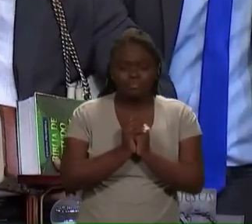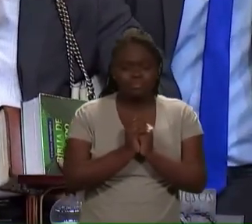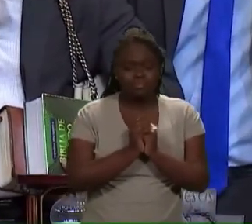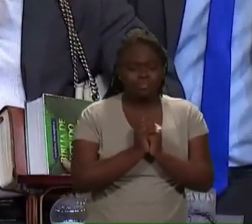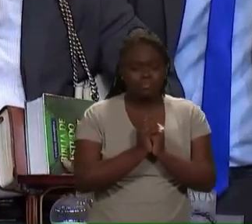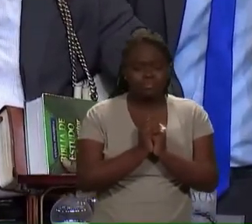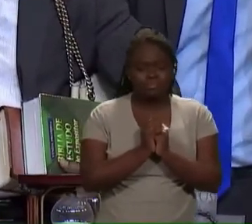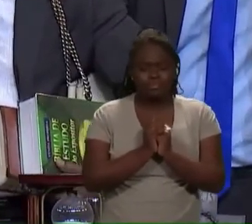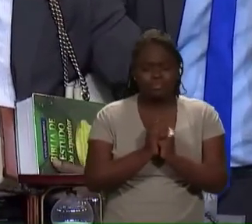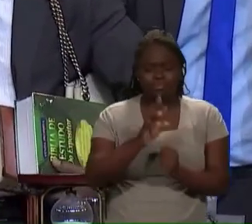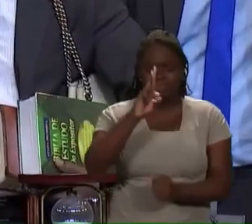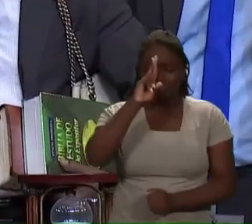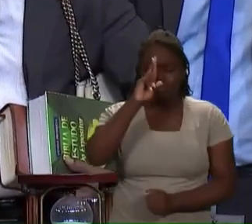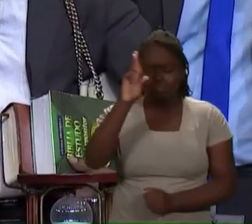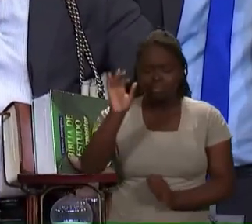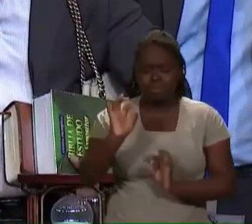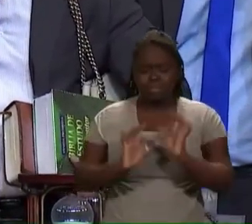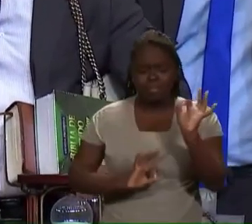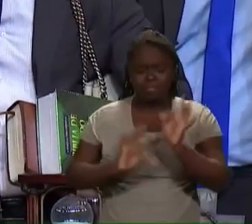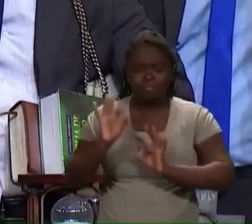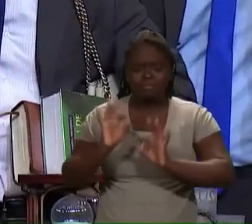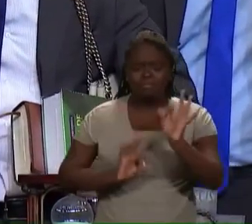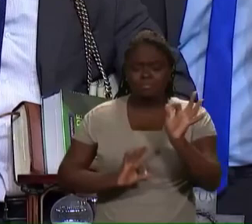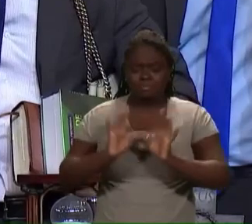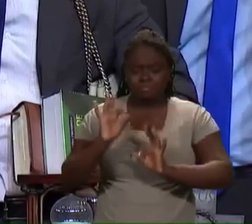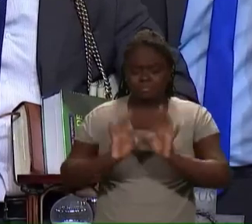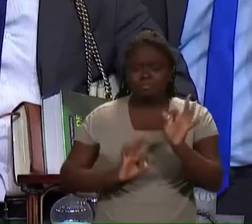Senhor, planos são Teus.